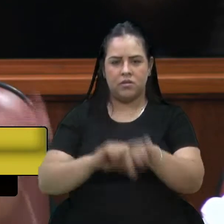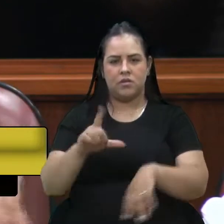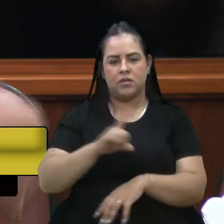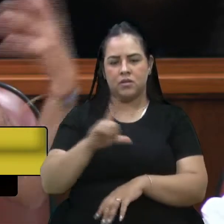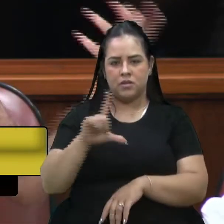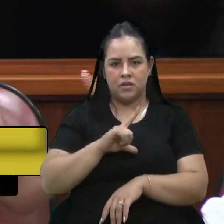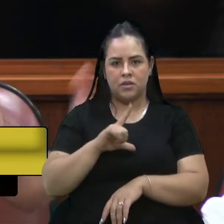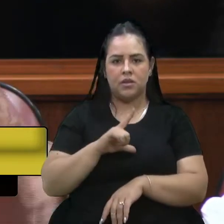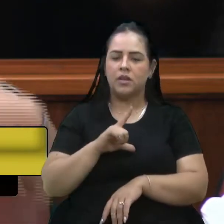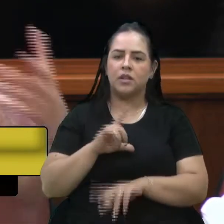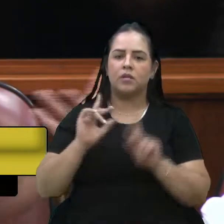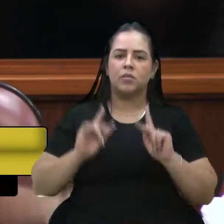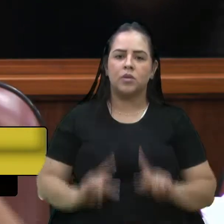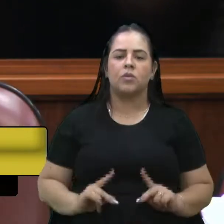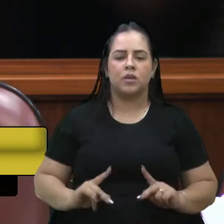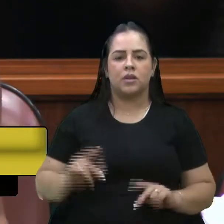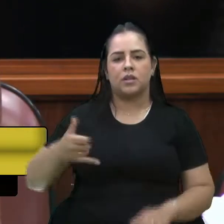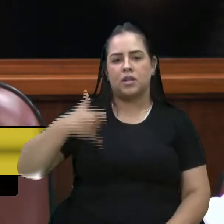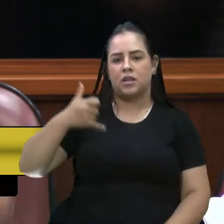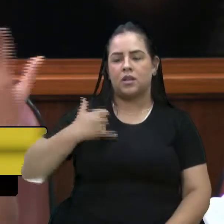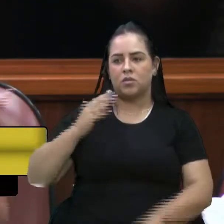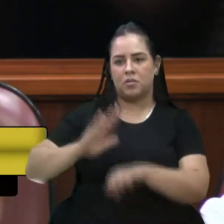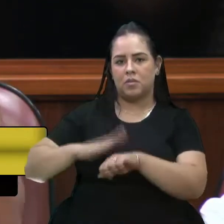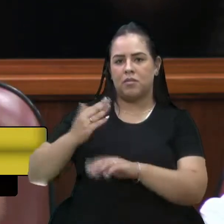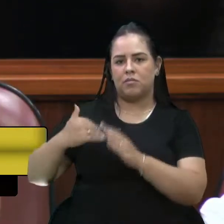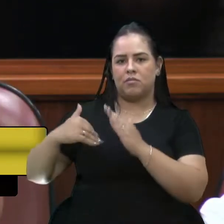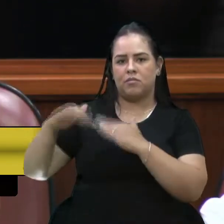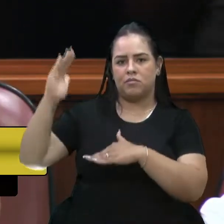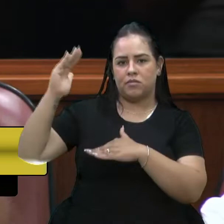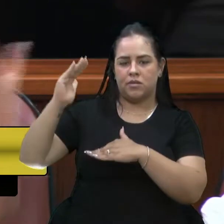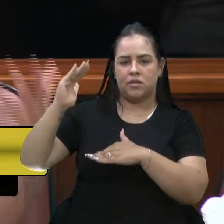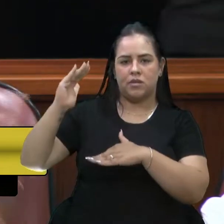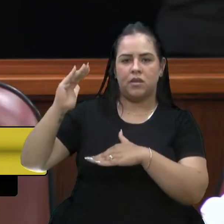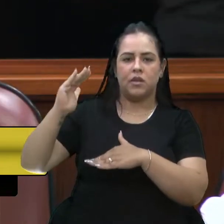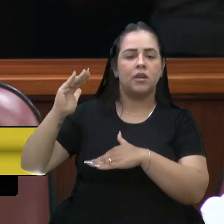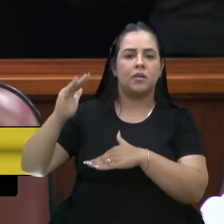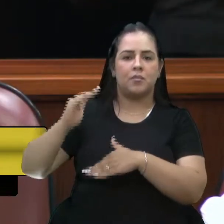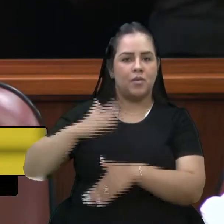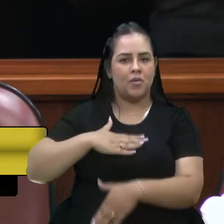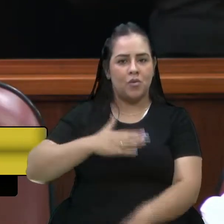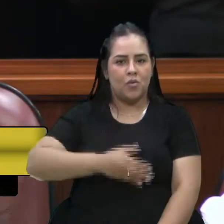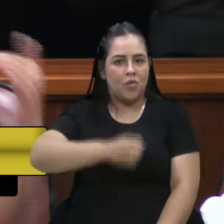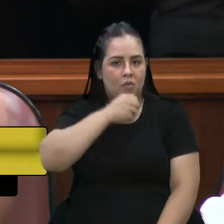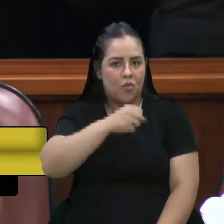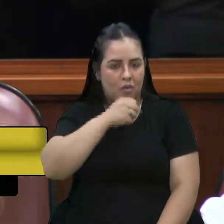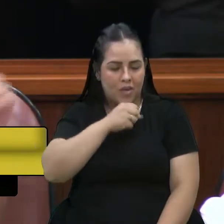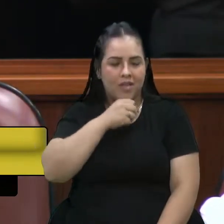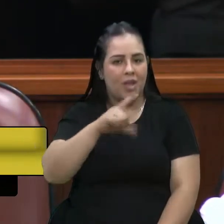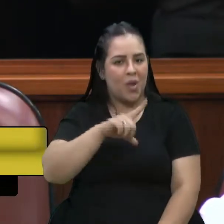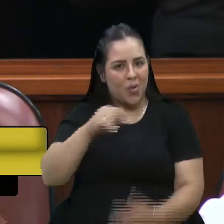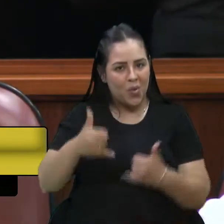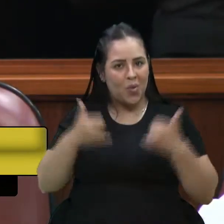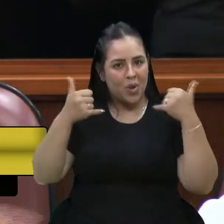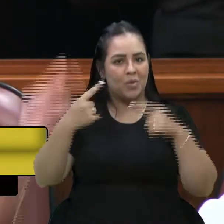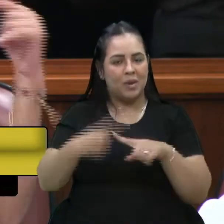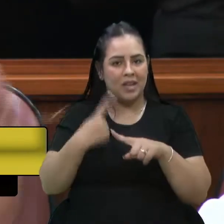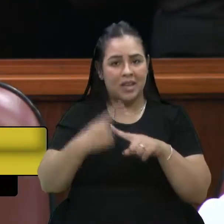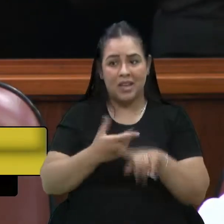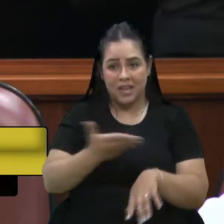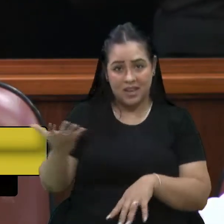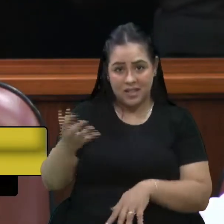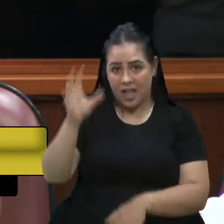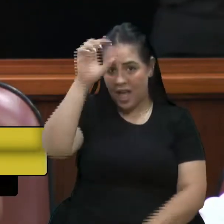com uma idade mais avançada. Os meus avós se orgulham muito em falar isso, eles foram alfabetizados